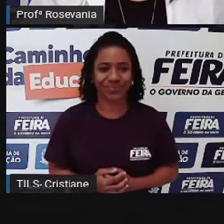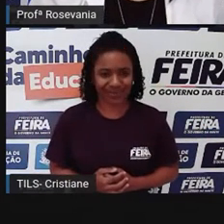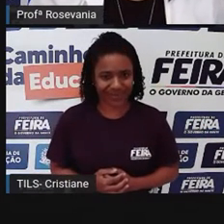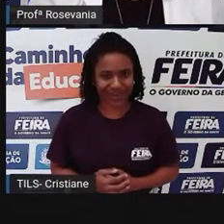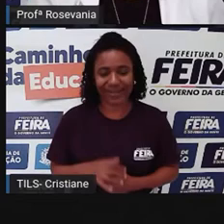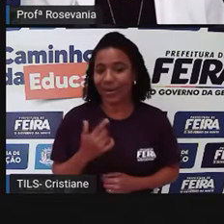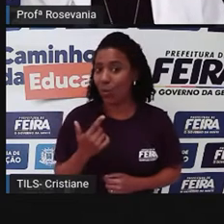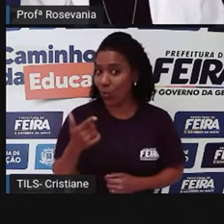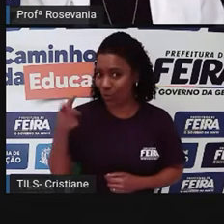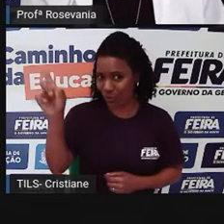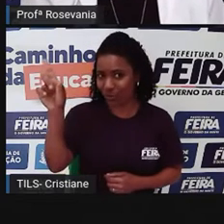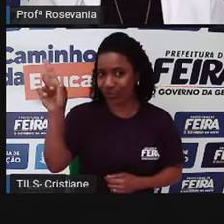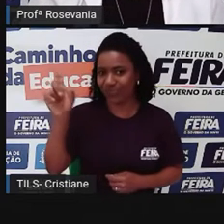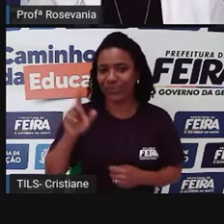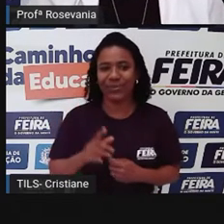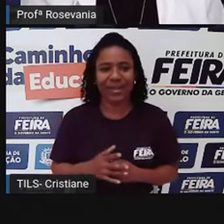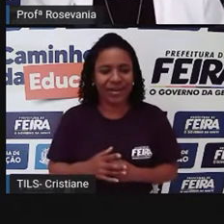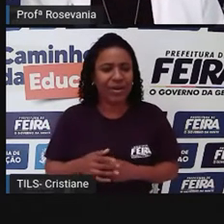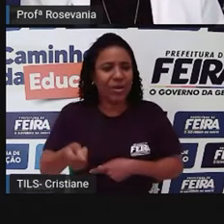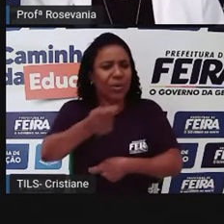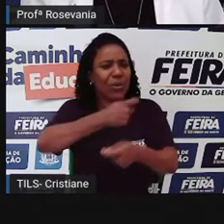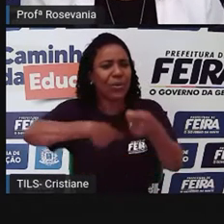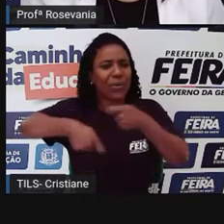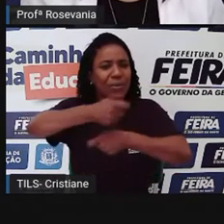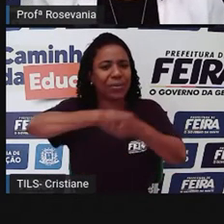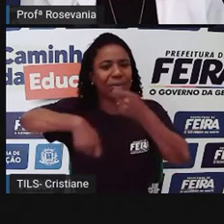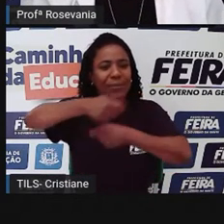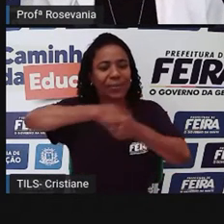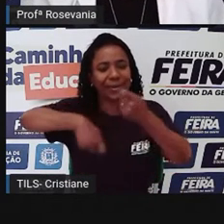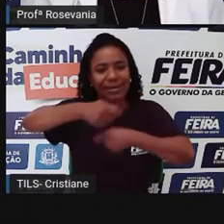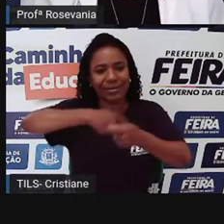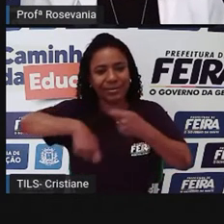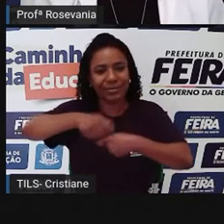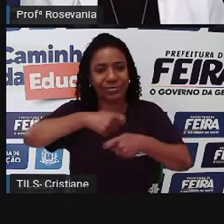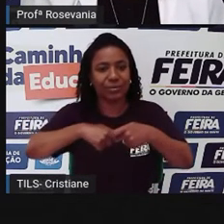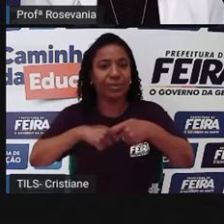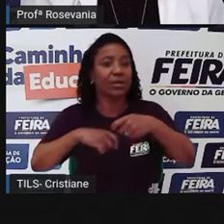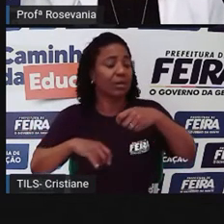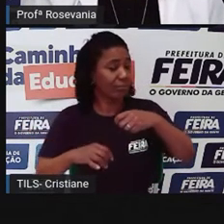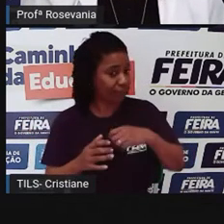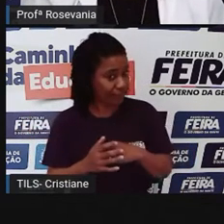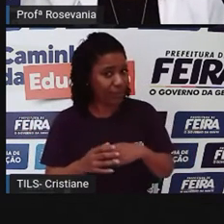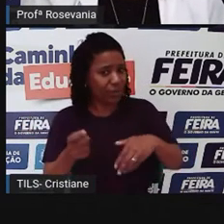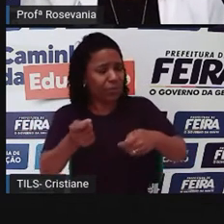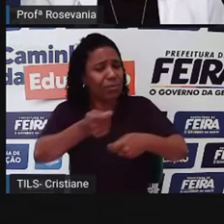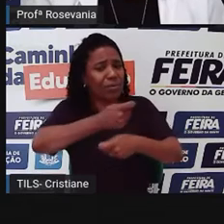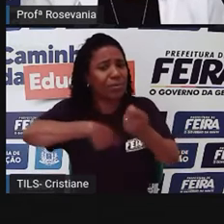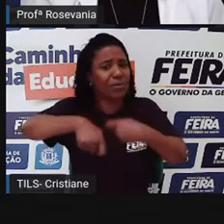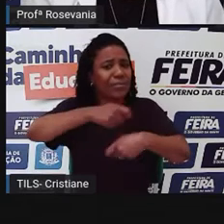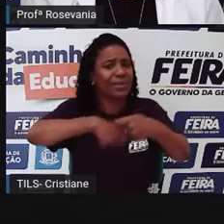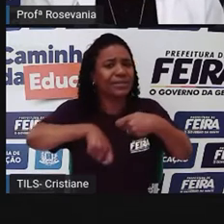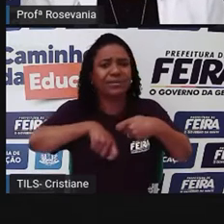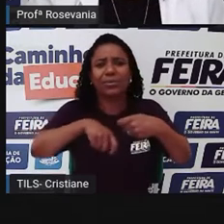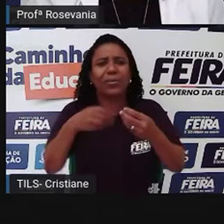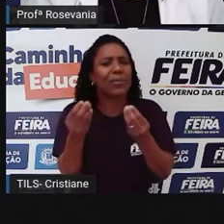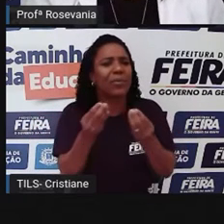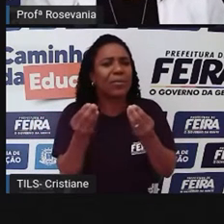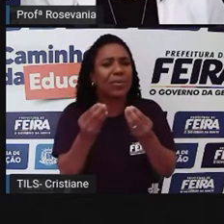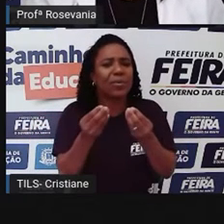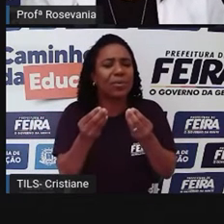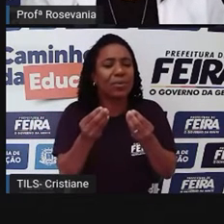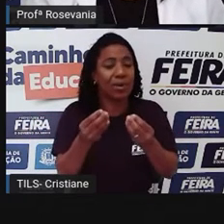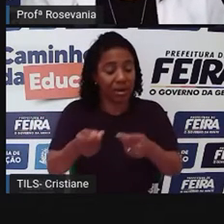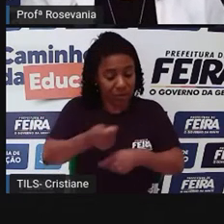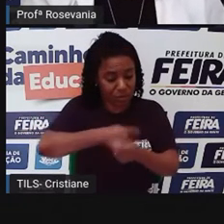comércio é o comércio independente. Esse comércio independente a gente chama, né, de empresas